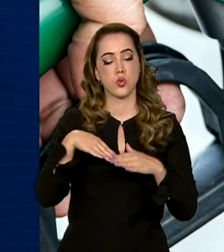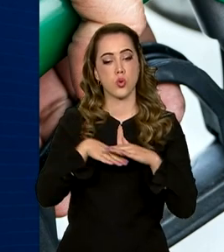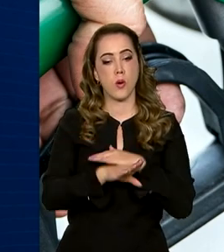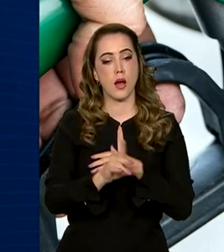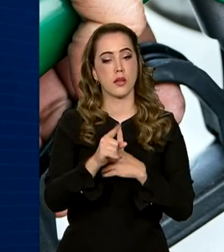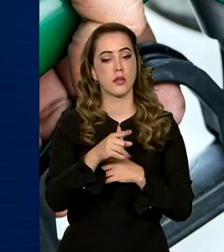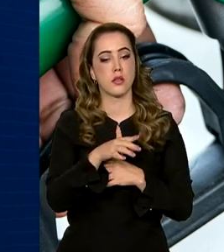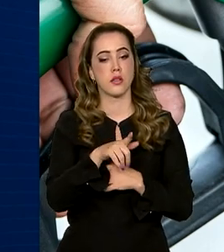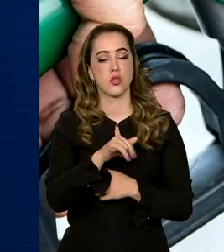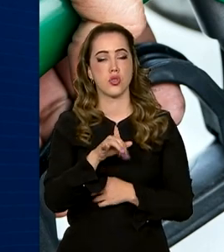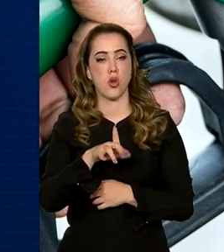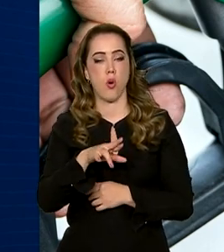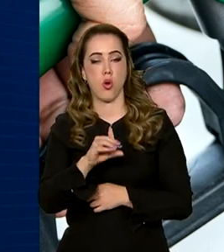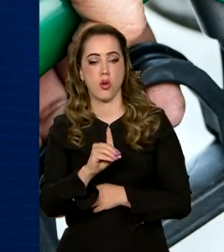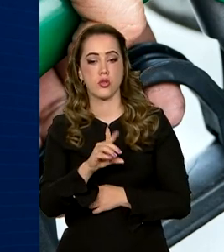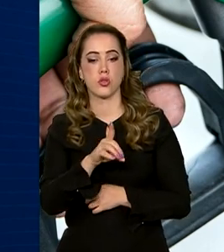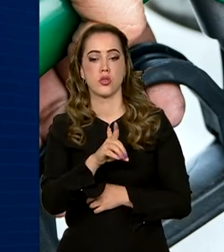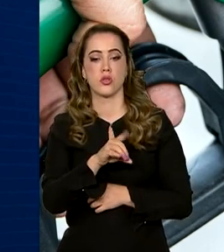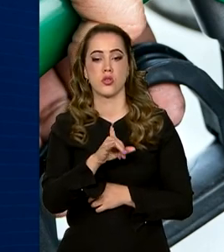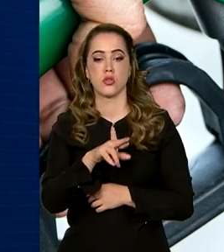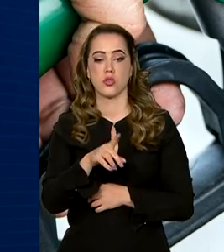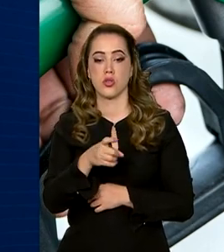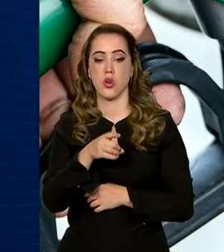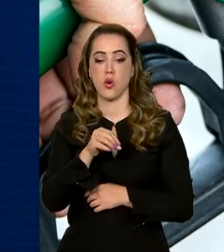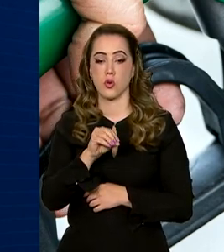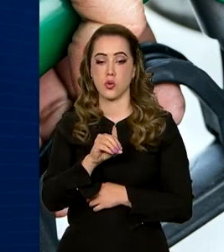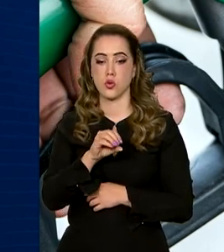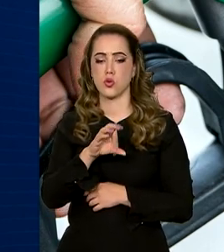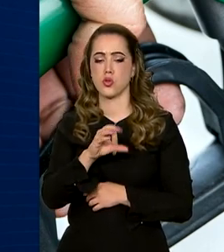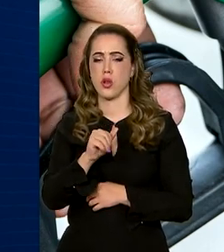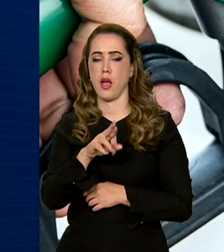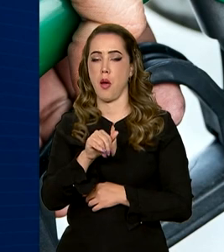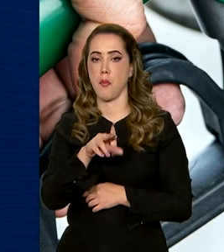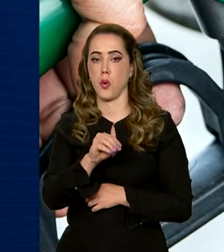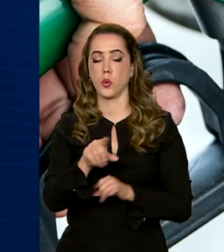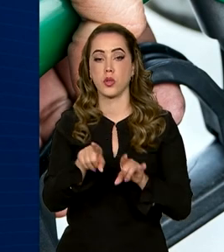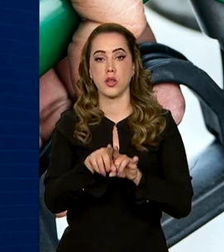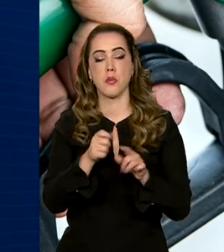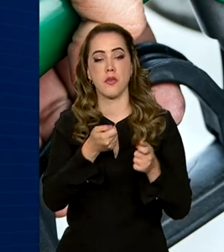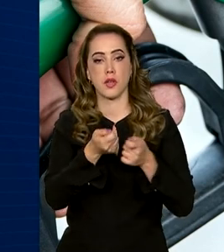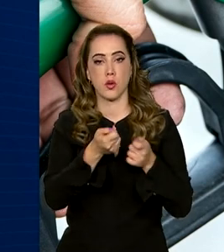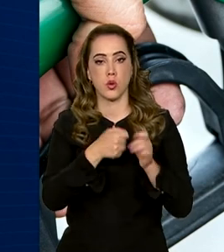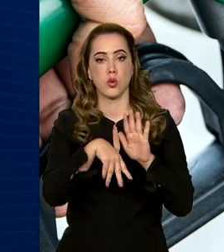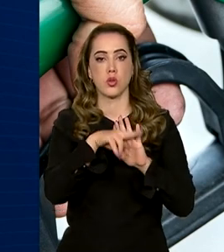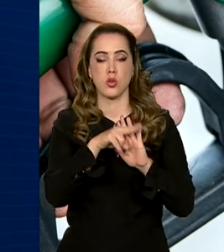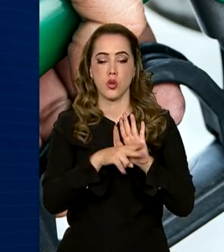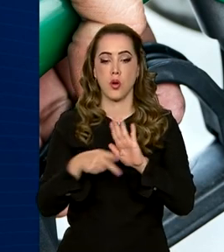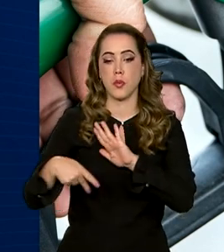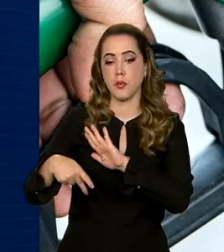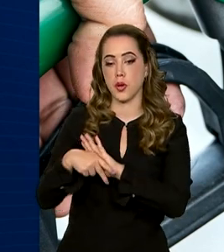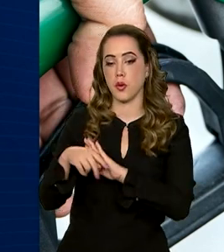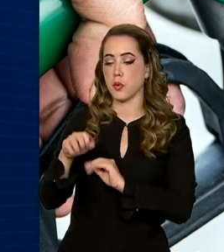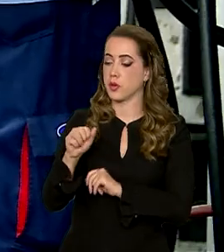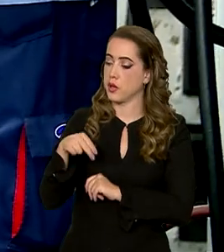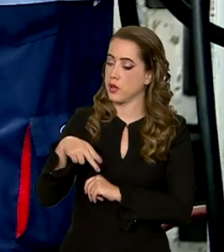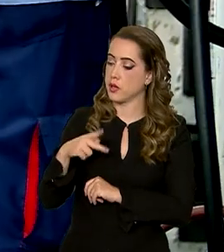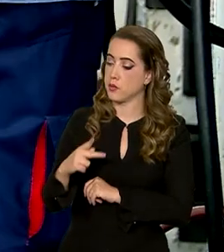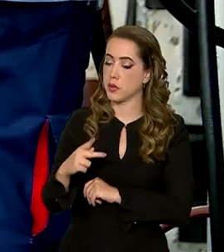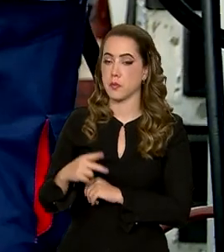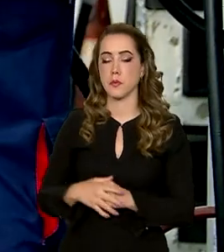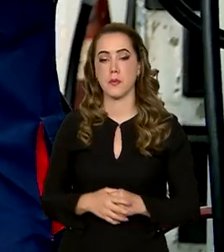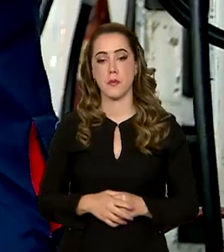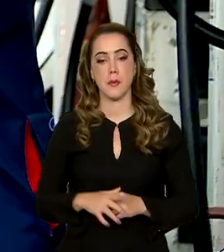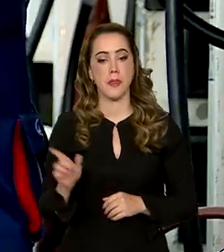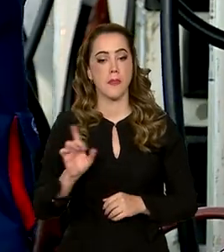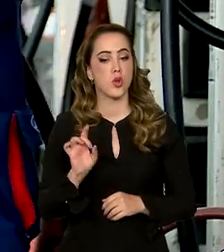estocagem geológica de dióxido de carbono, que também terá a regulação atribuída à ANP. E